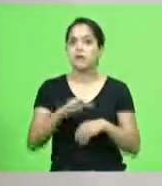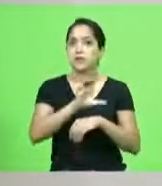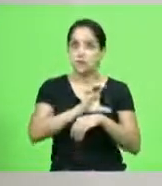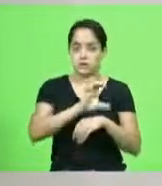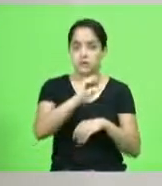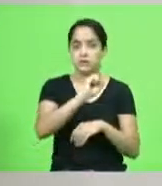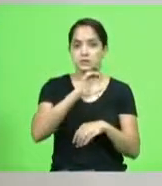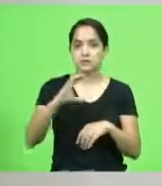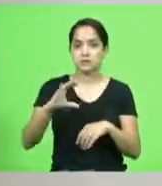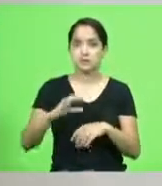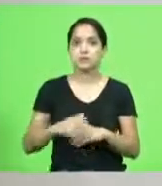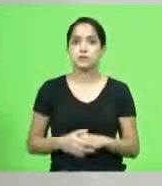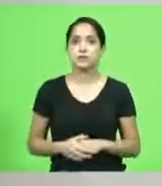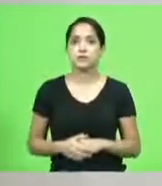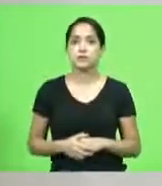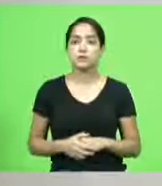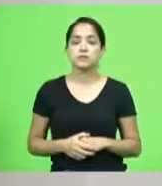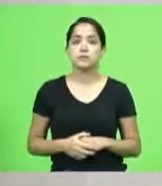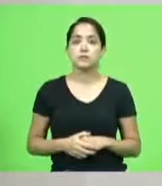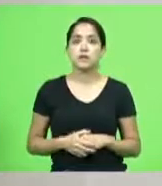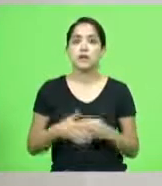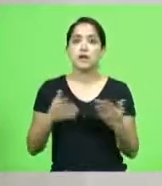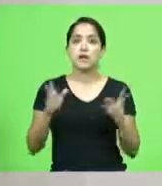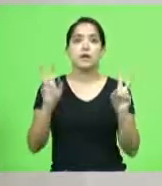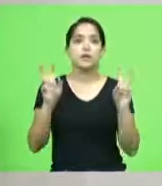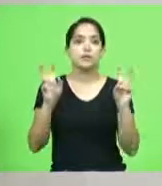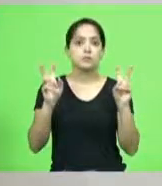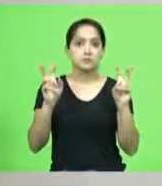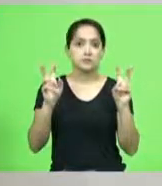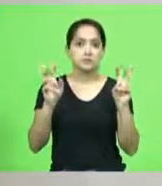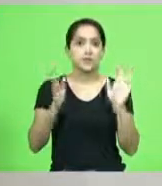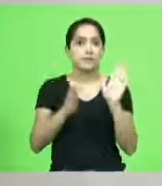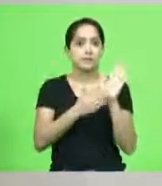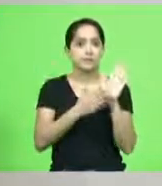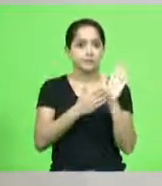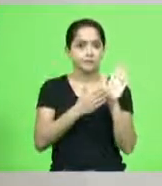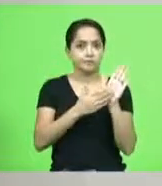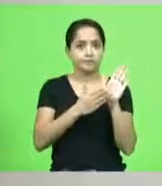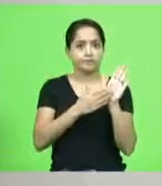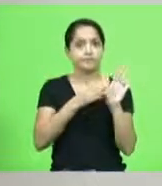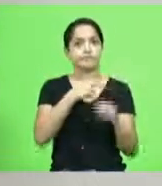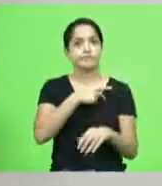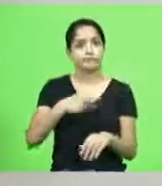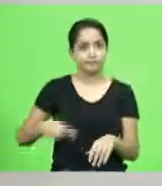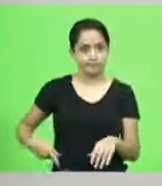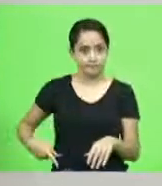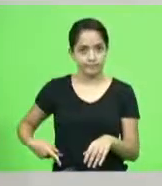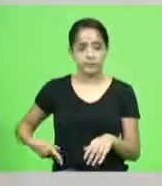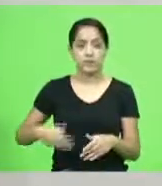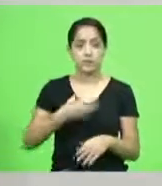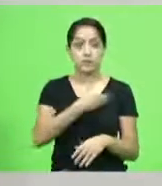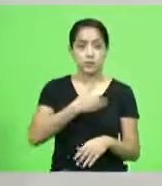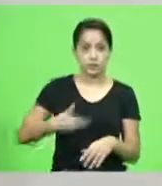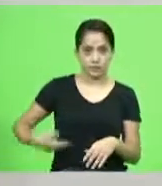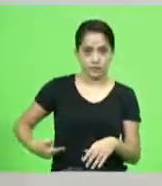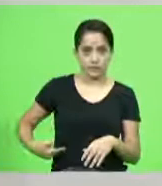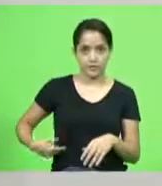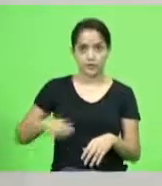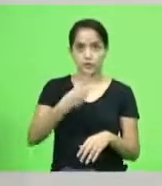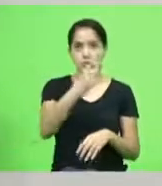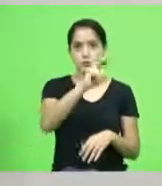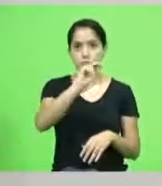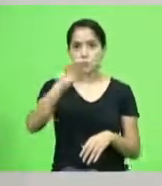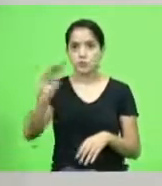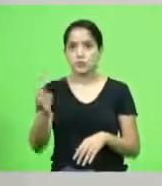Catarina a respeito da proposta do governo de colocar 200 milhões de reais